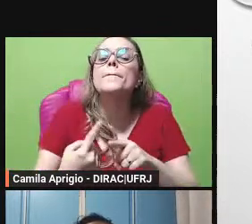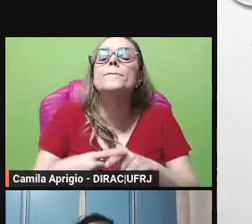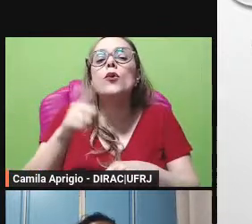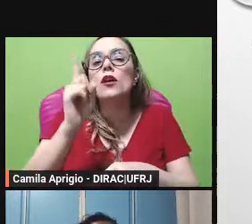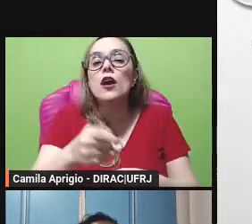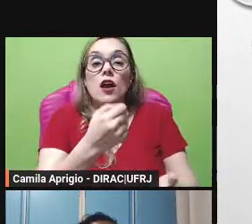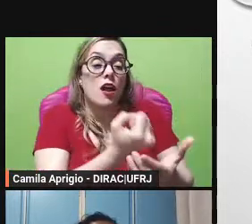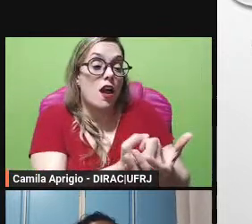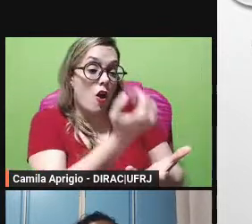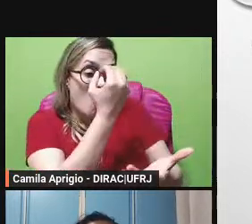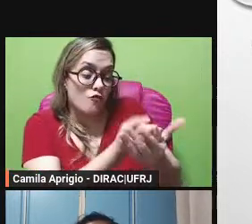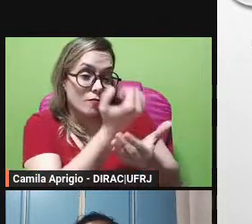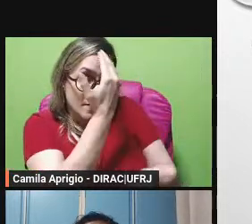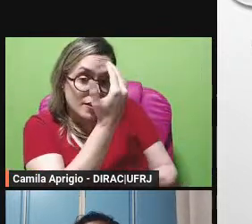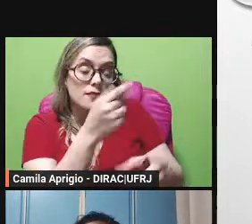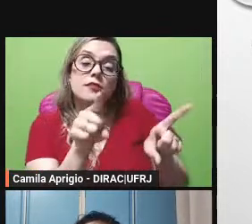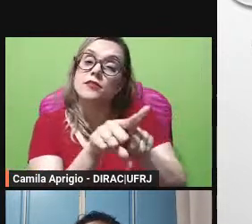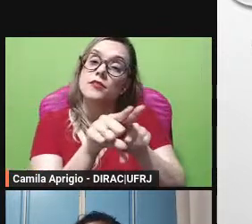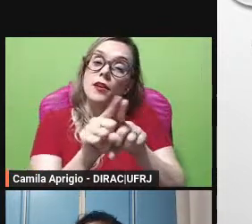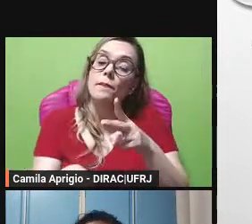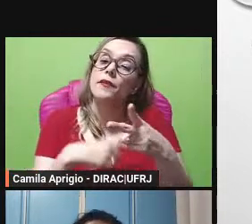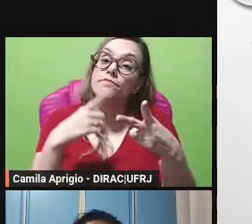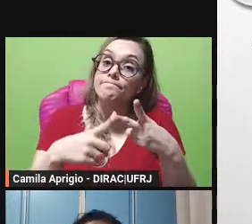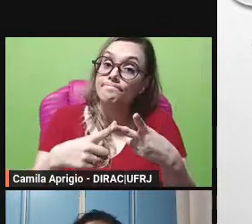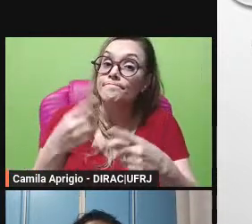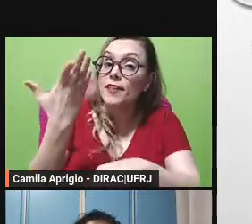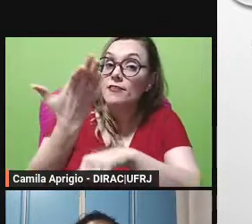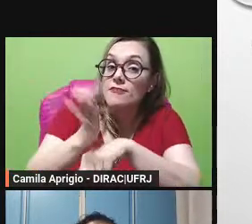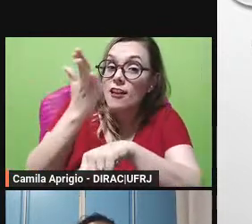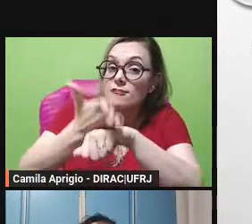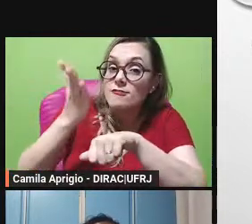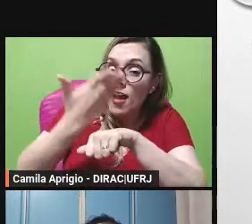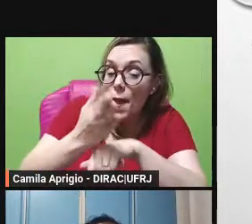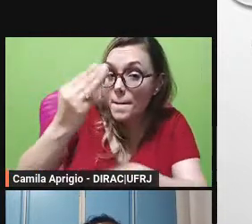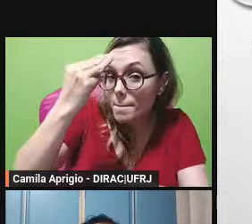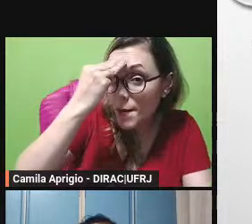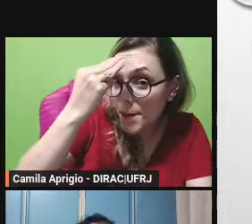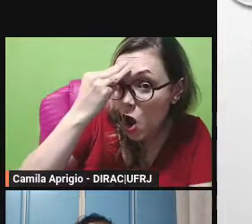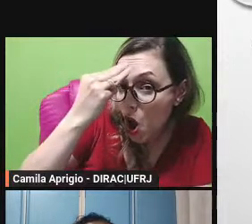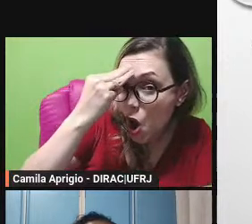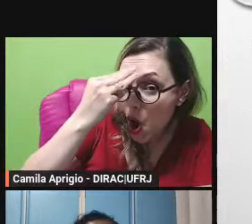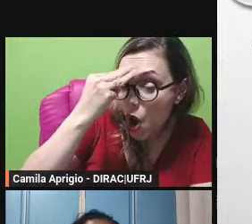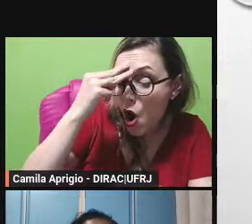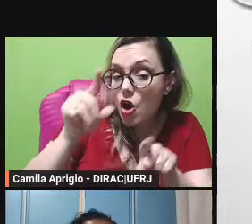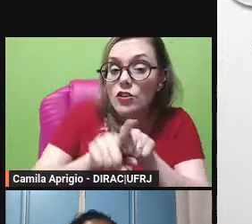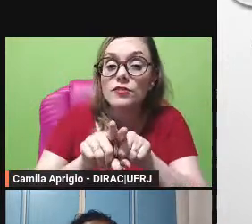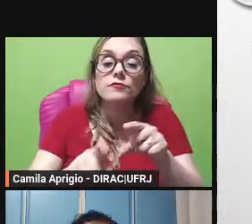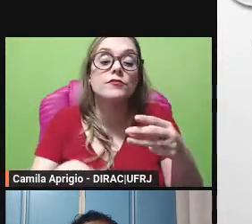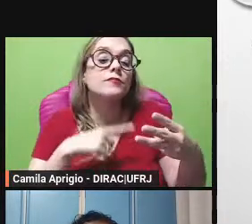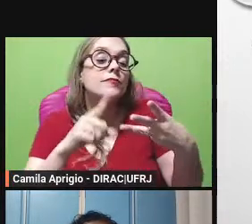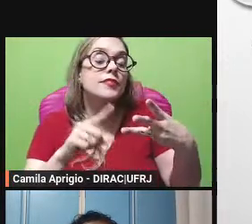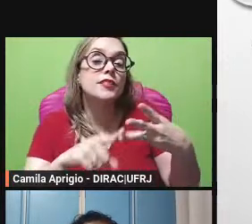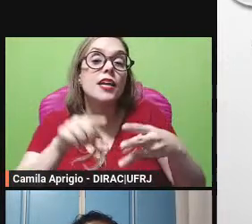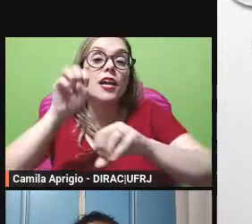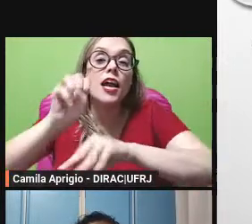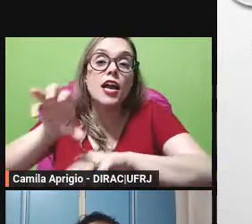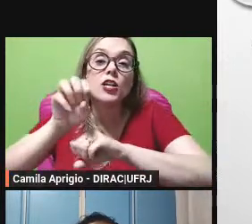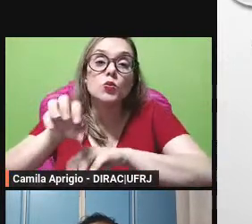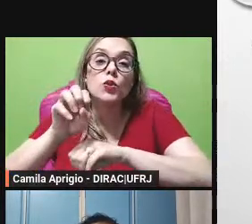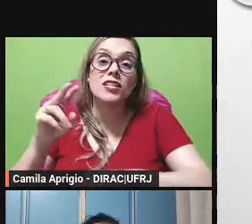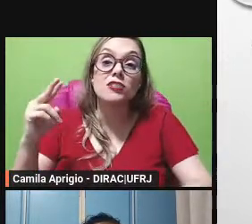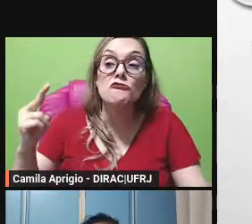usada em exercícios de memória tá e na educação moral das crianças